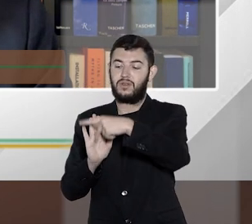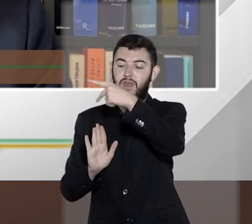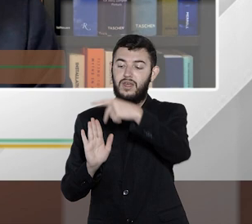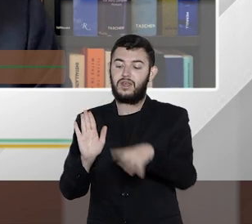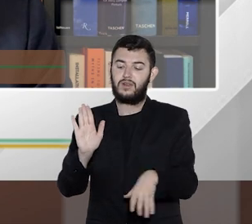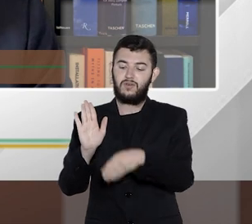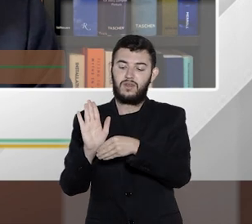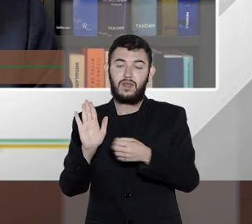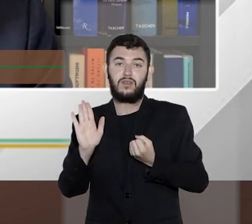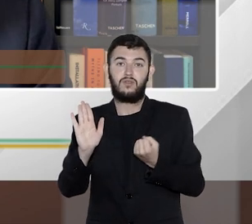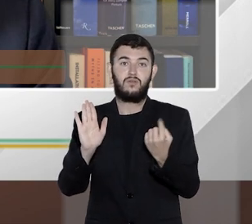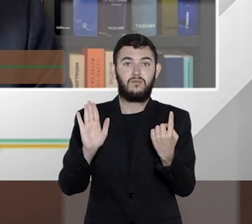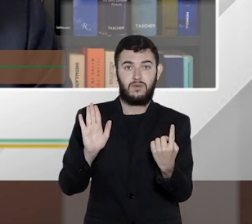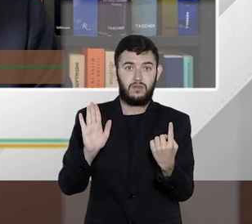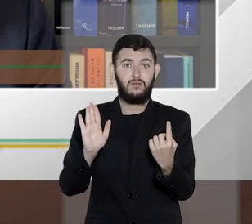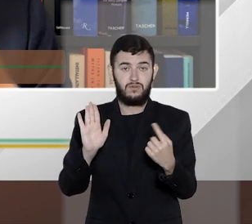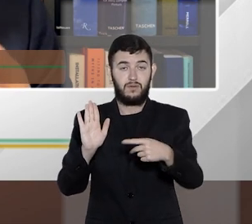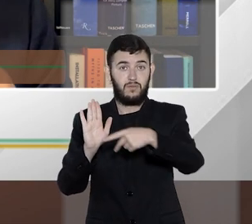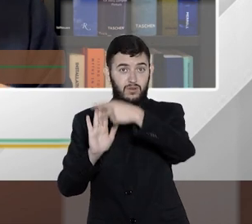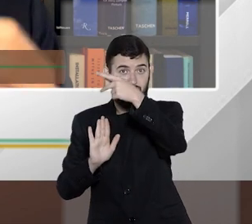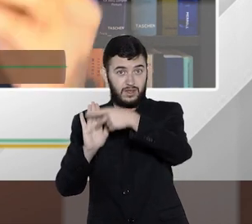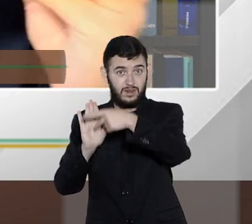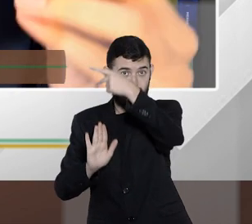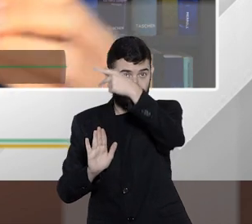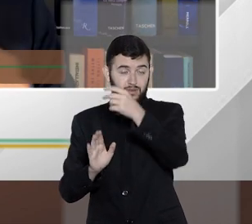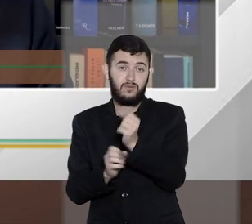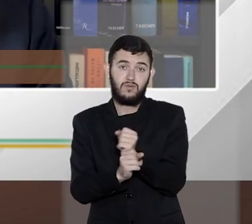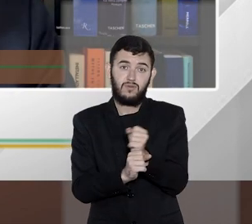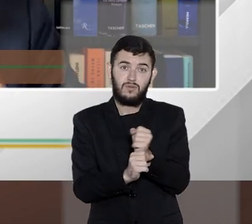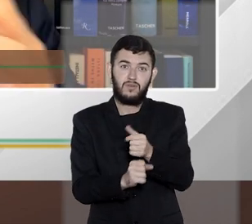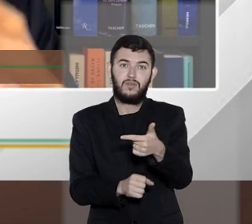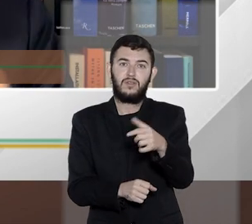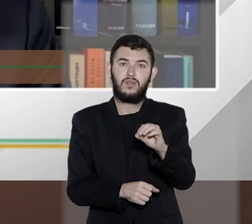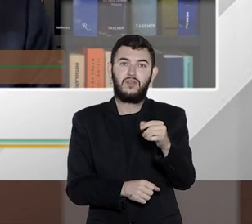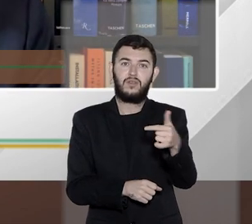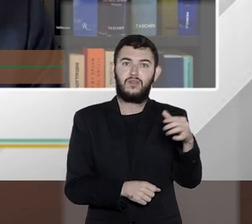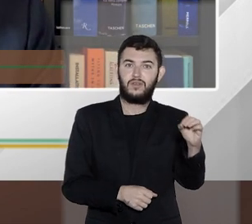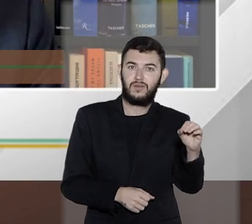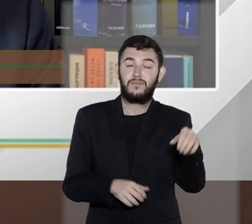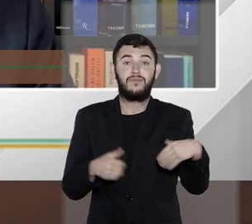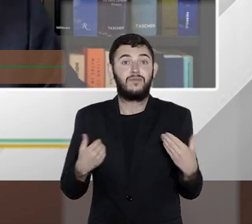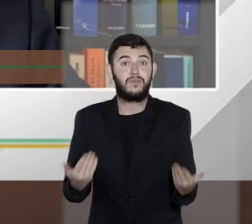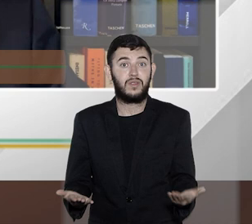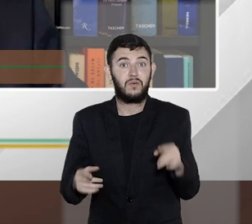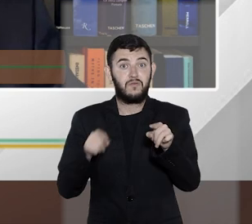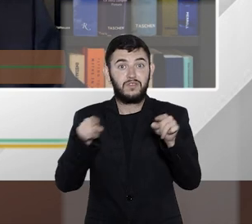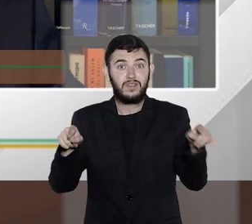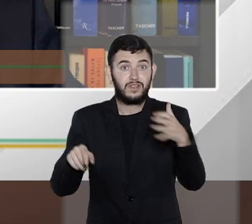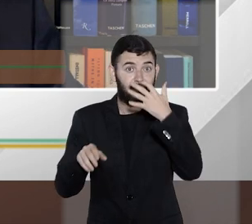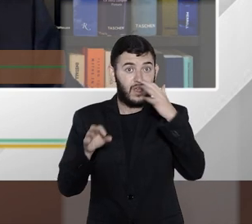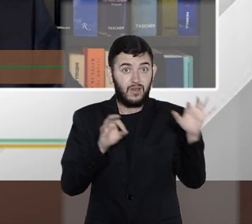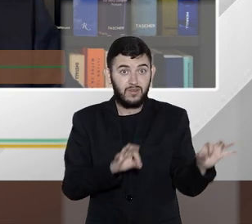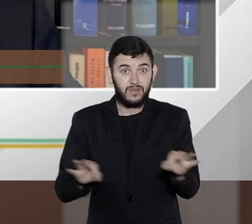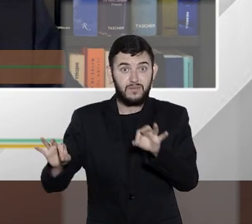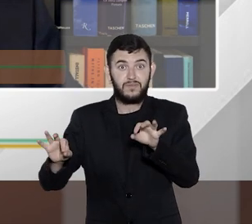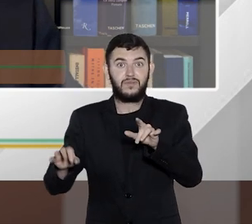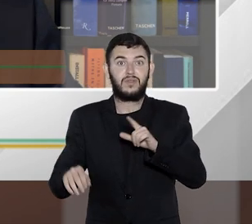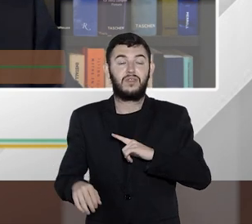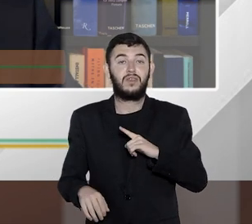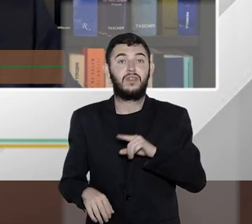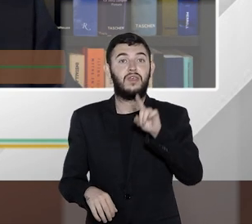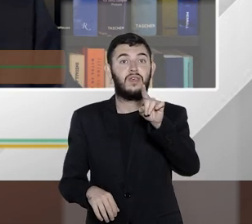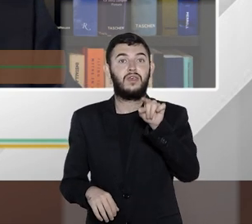4255 de 2020. Então, Fátima, então, Tiago, então, todos os espectadores têm 1.700